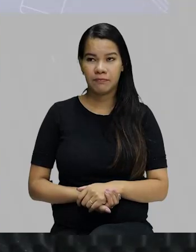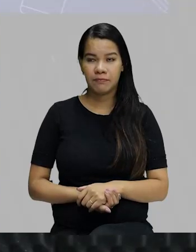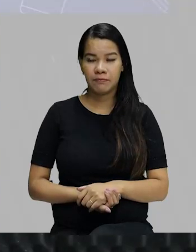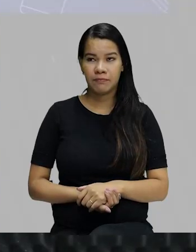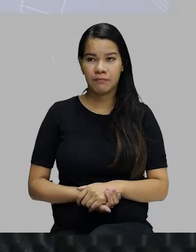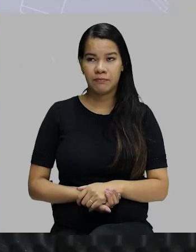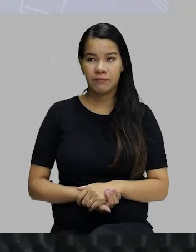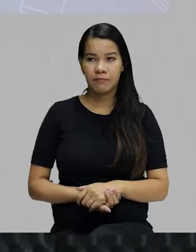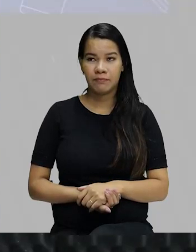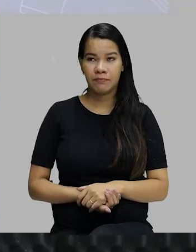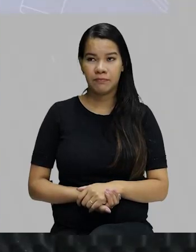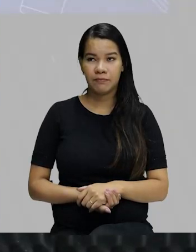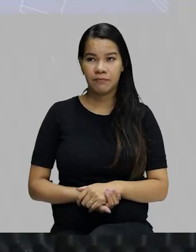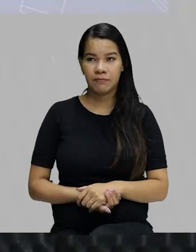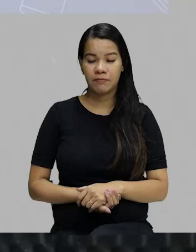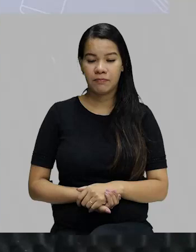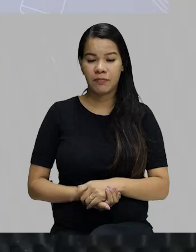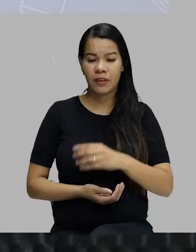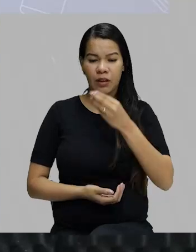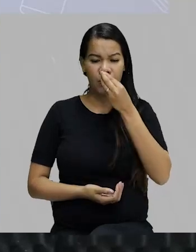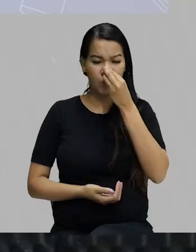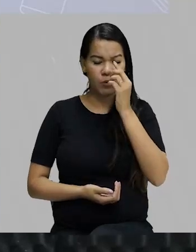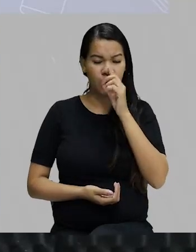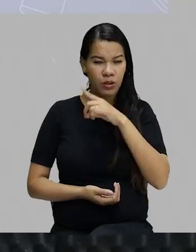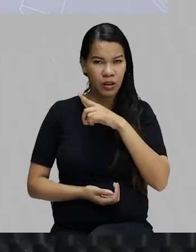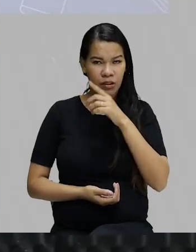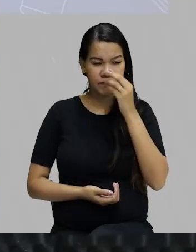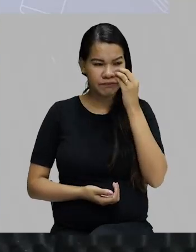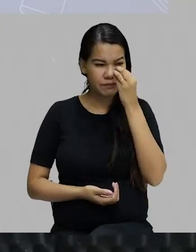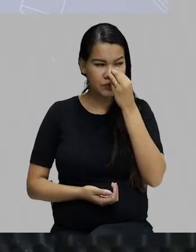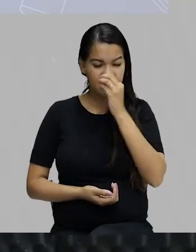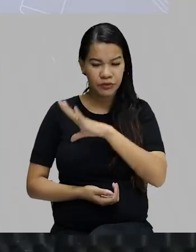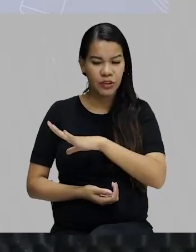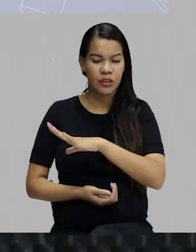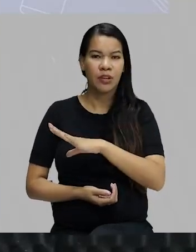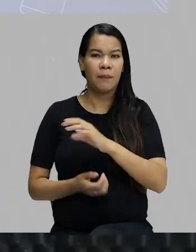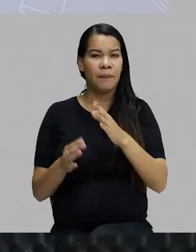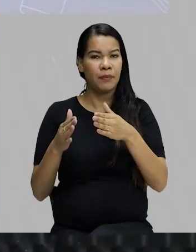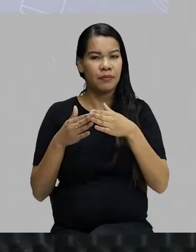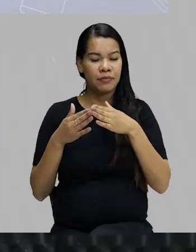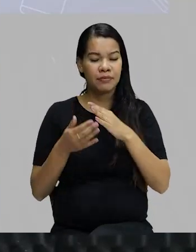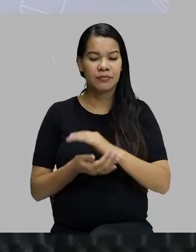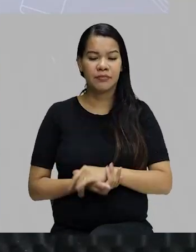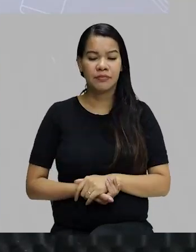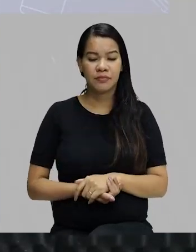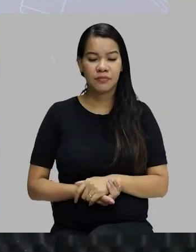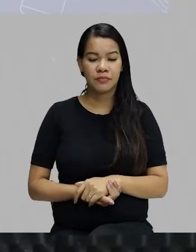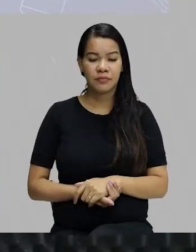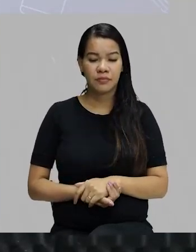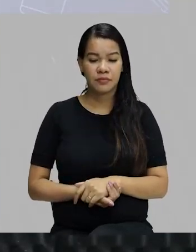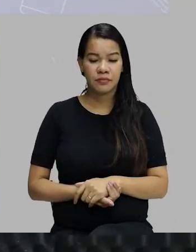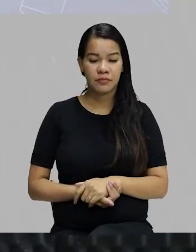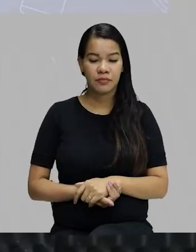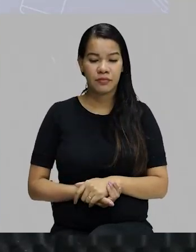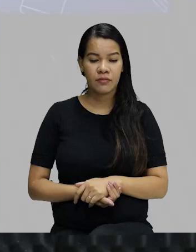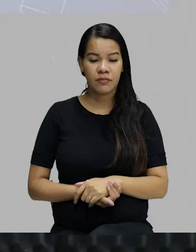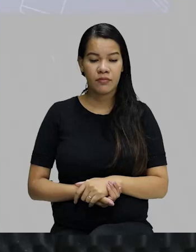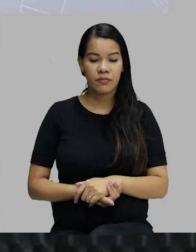Desixe la basura, por favor. Jogue o lixo fora, por favor. A basura é lixo.